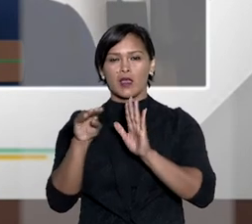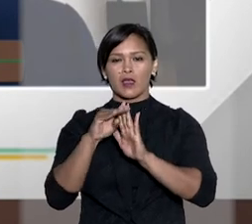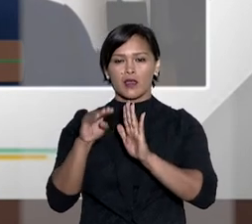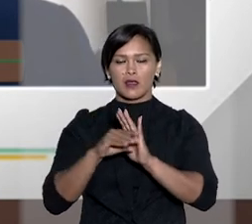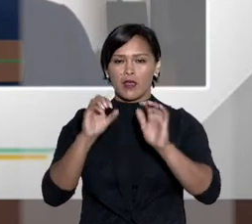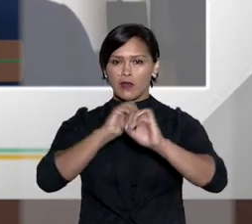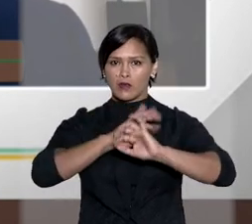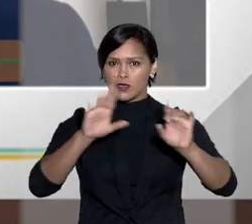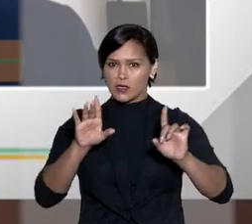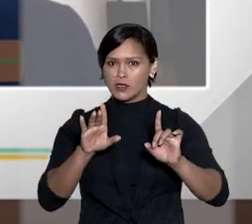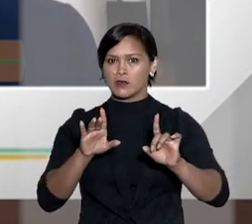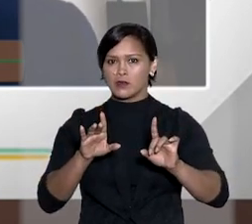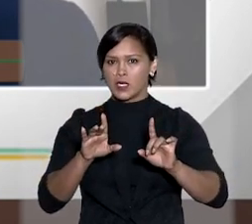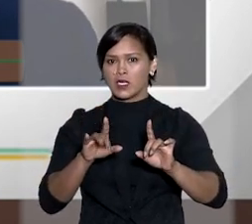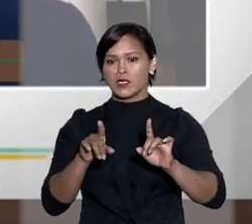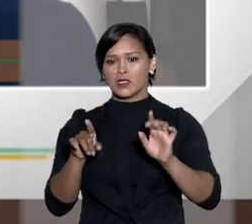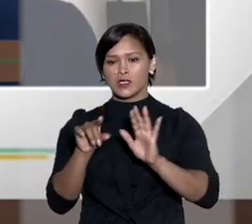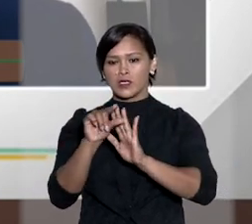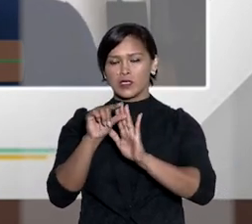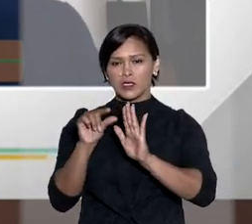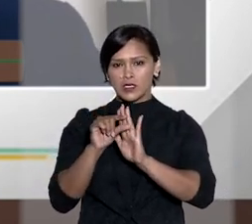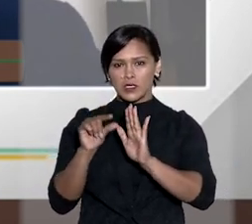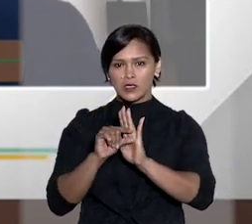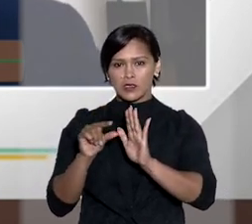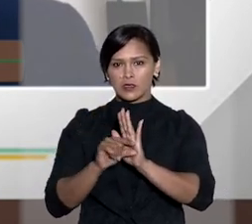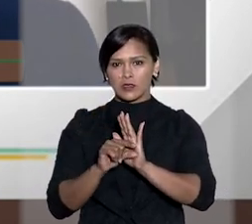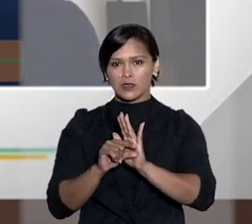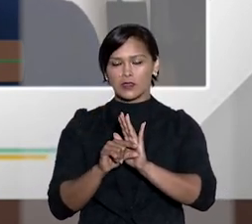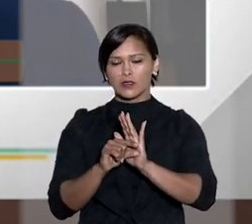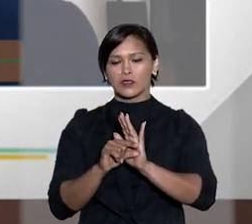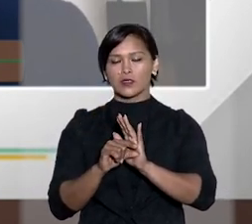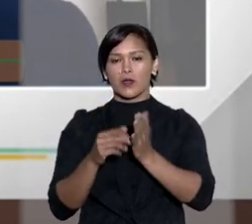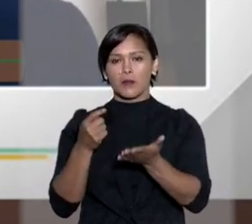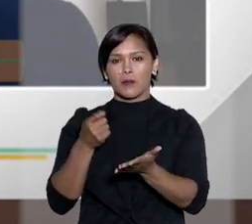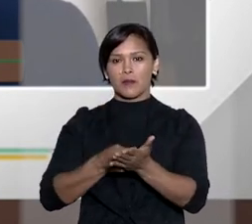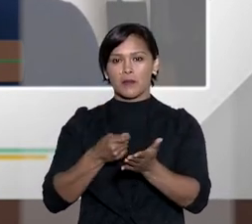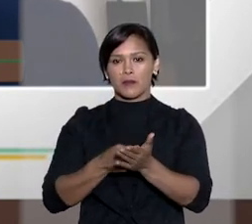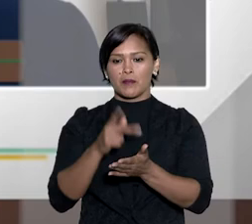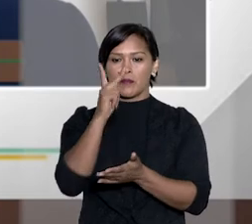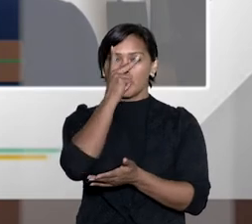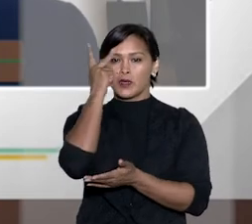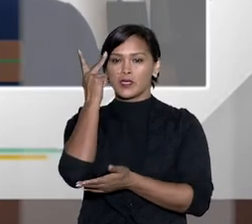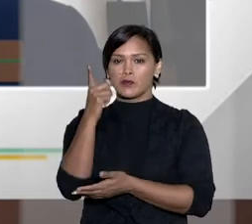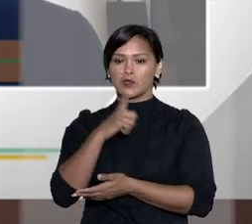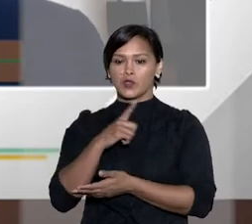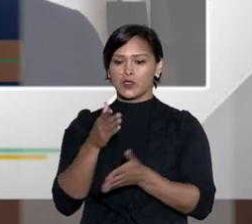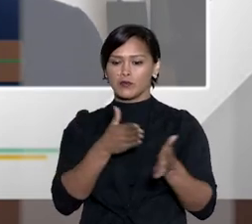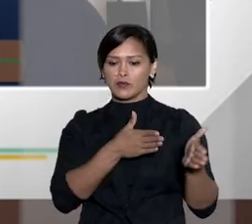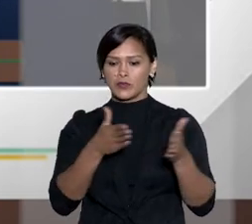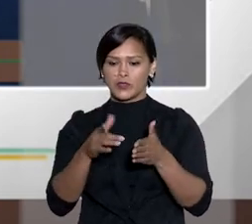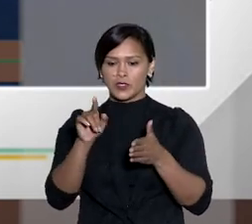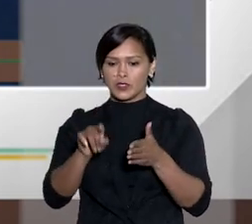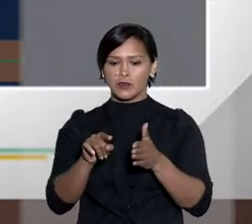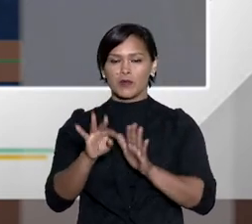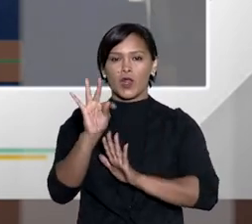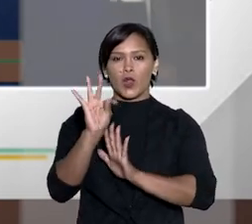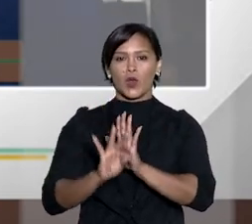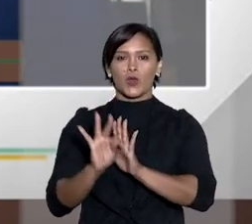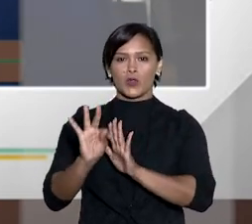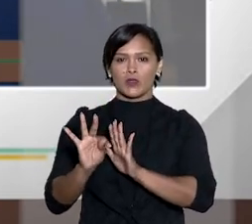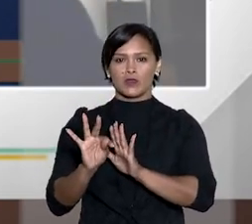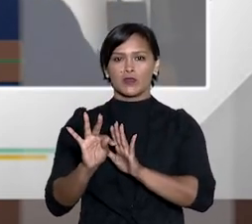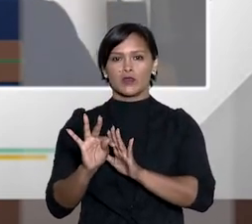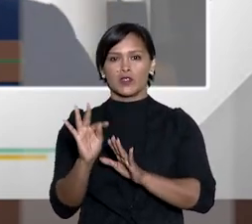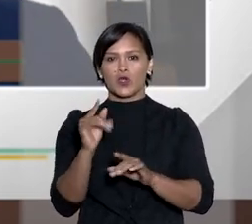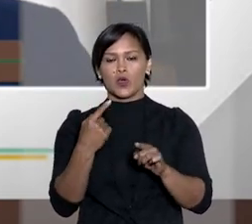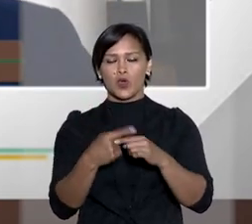beneficiário em virtude de cláusula expressa são resíduos são restituídas as pessoas